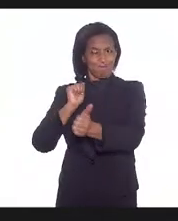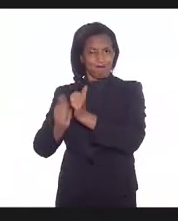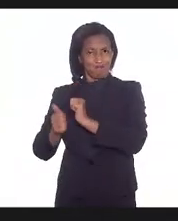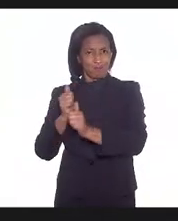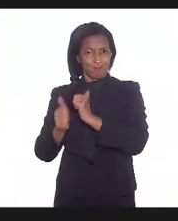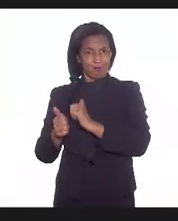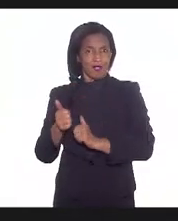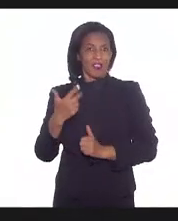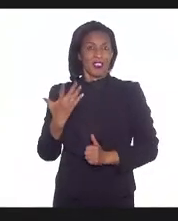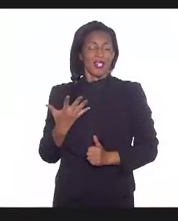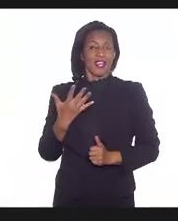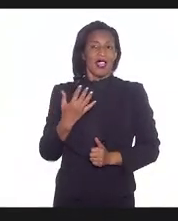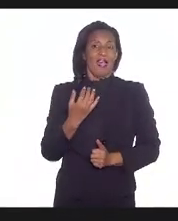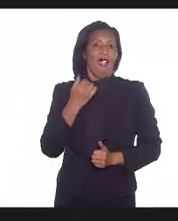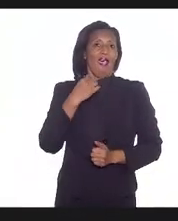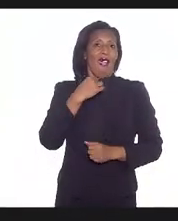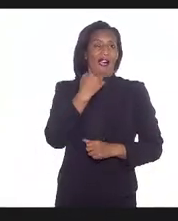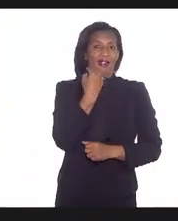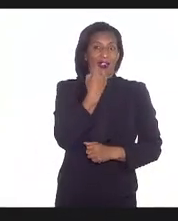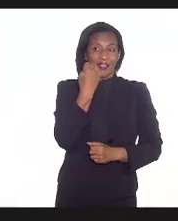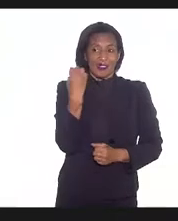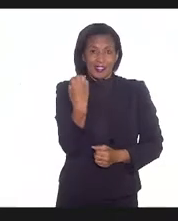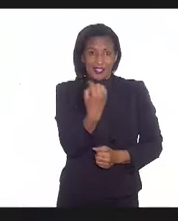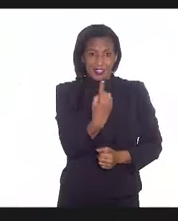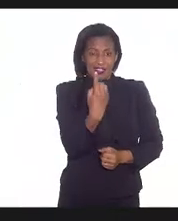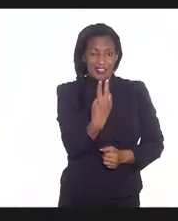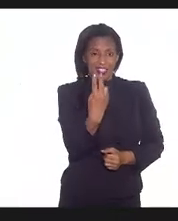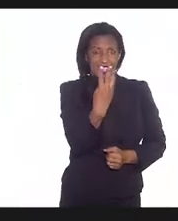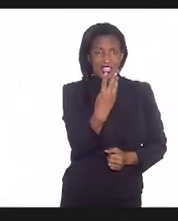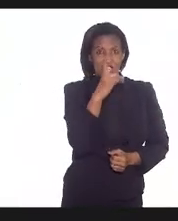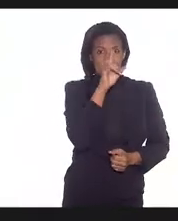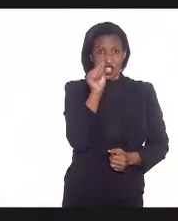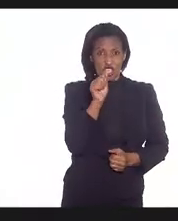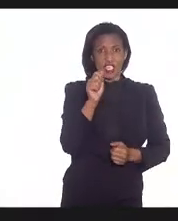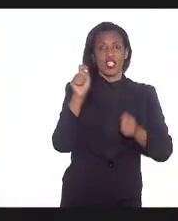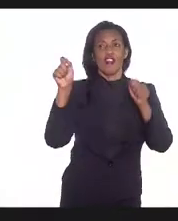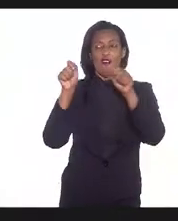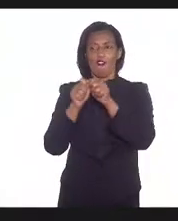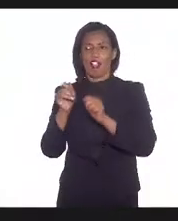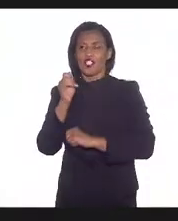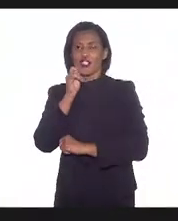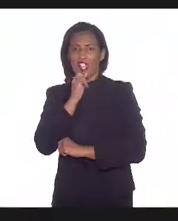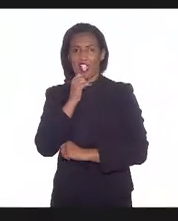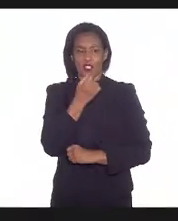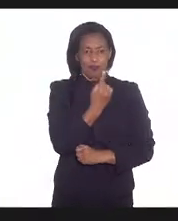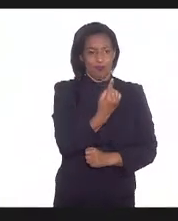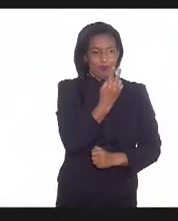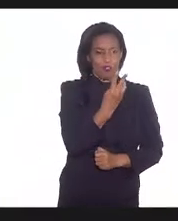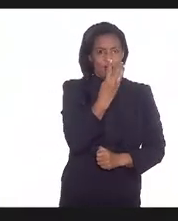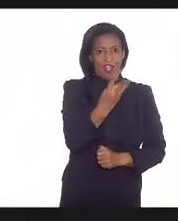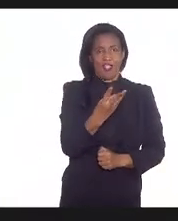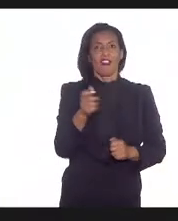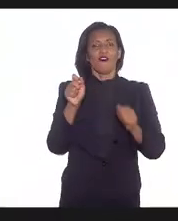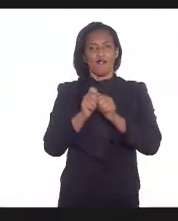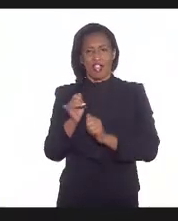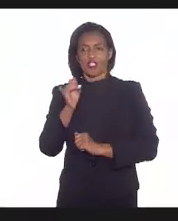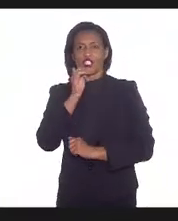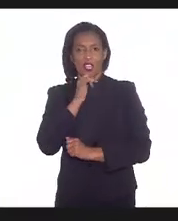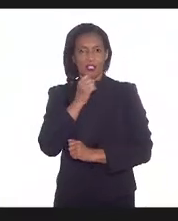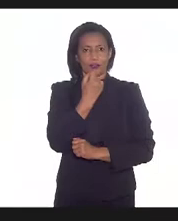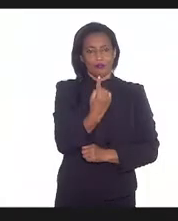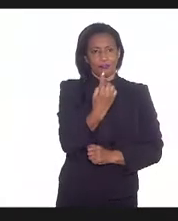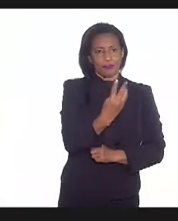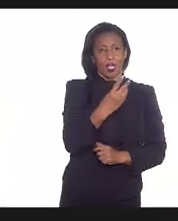moleculares, às vezes, a cada três dias, dependendo do tipo de viagem que façam e do tipo de exposição que vão ter